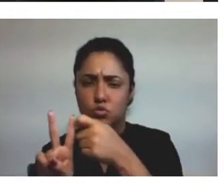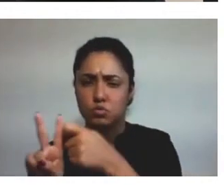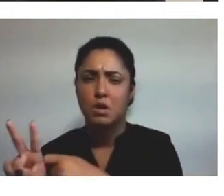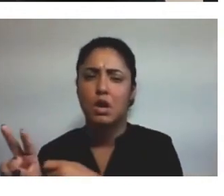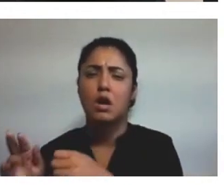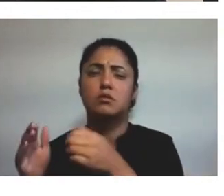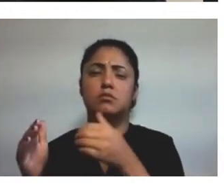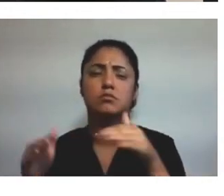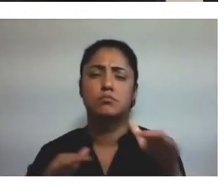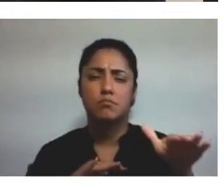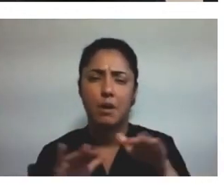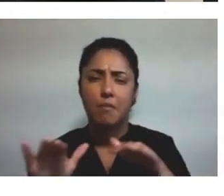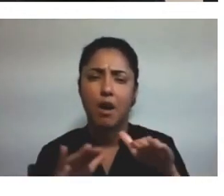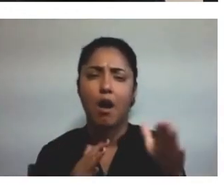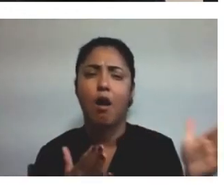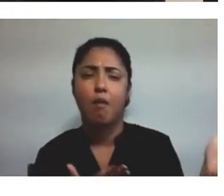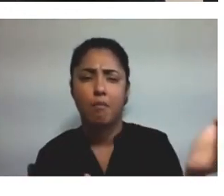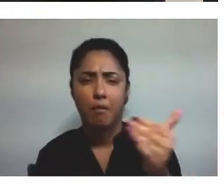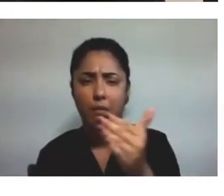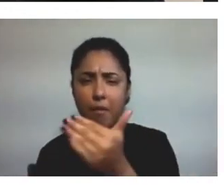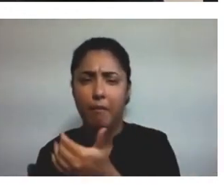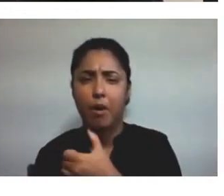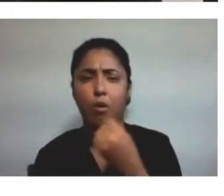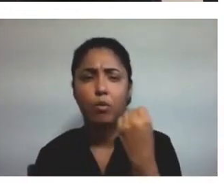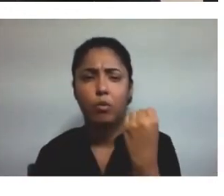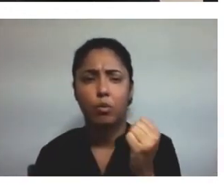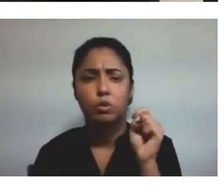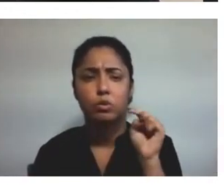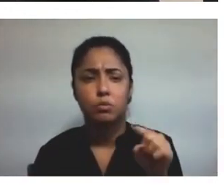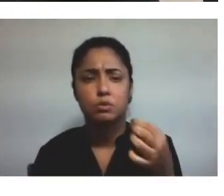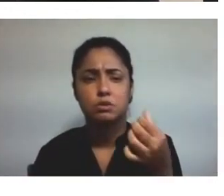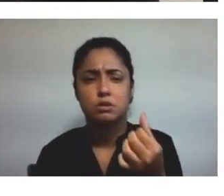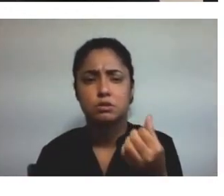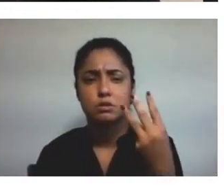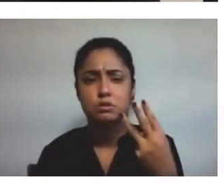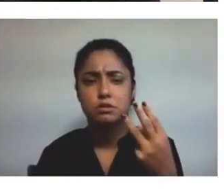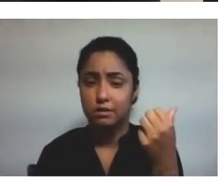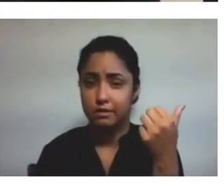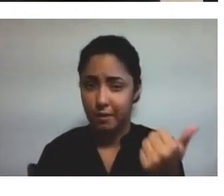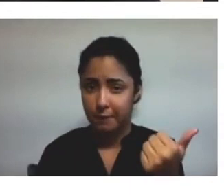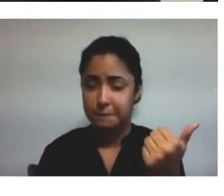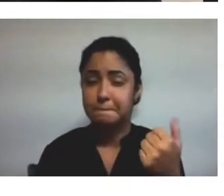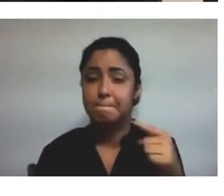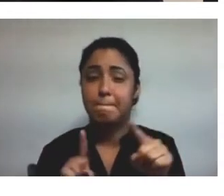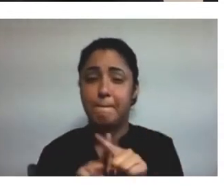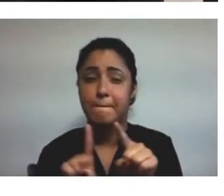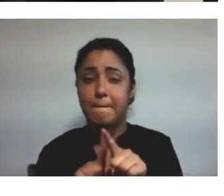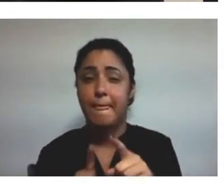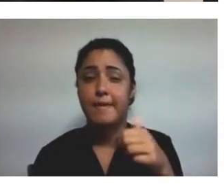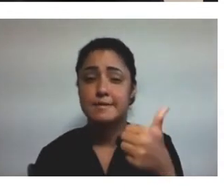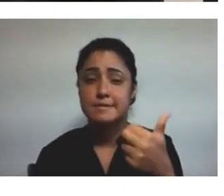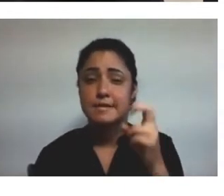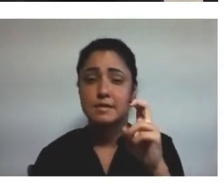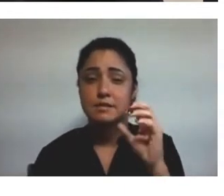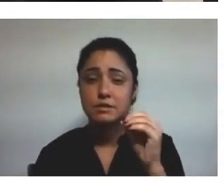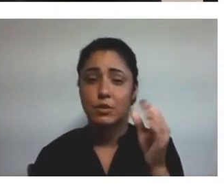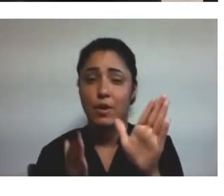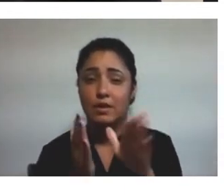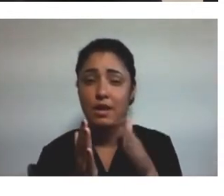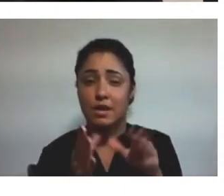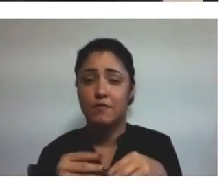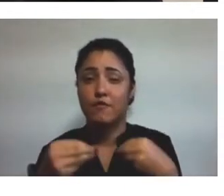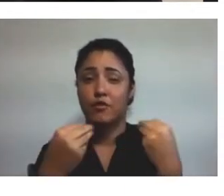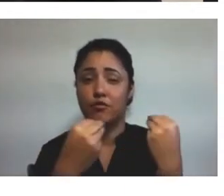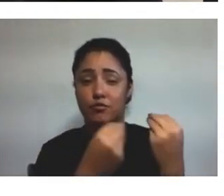8.631 latinhas de alumínio, 150 livros foram doados, 127 pessoas,